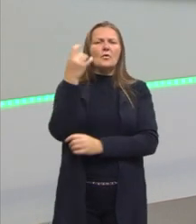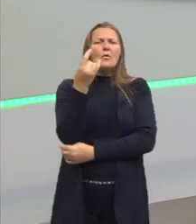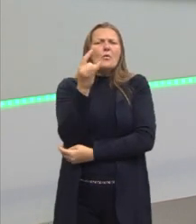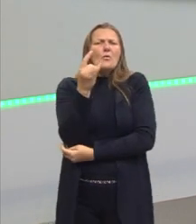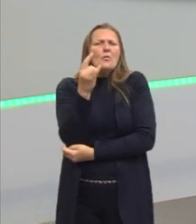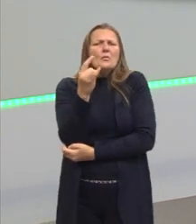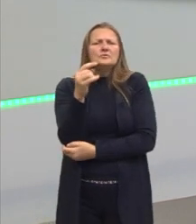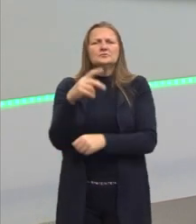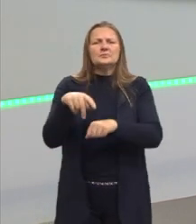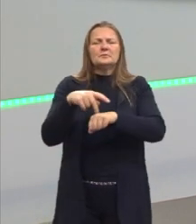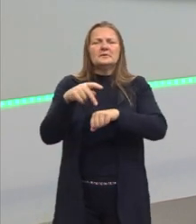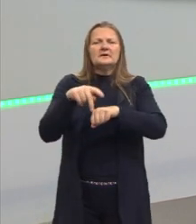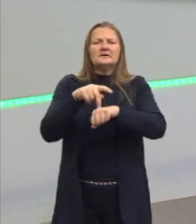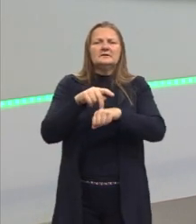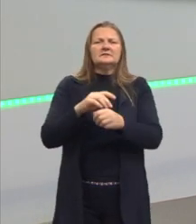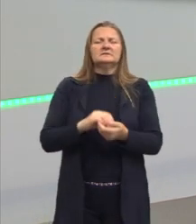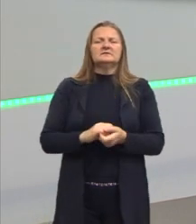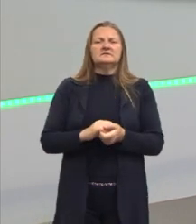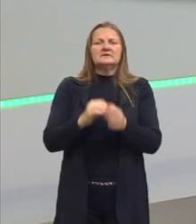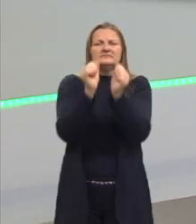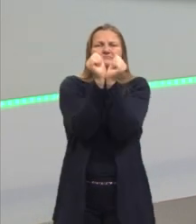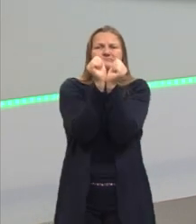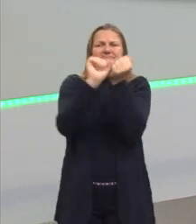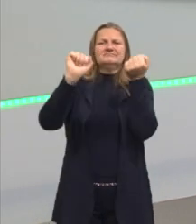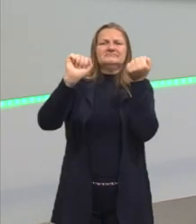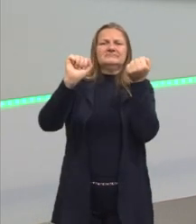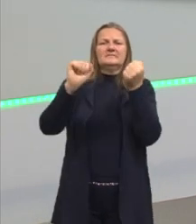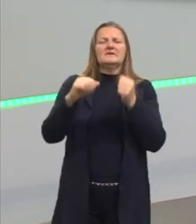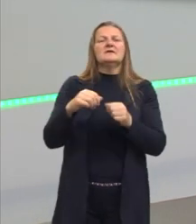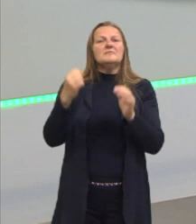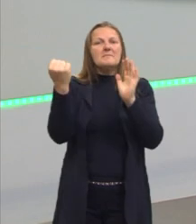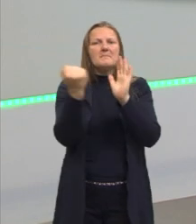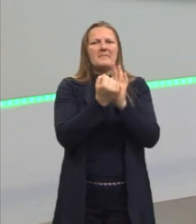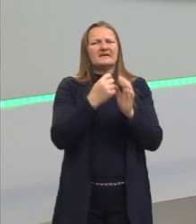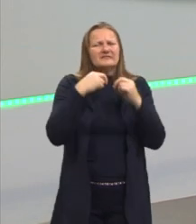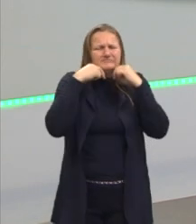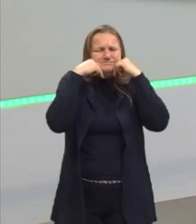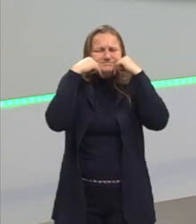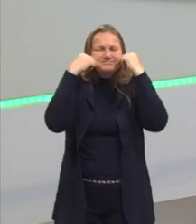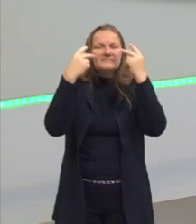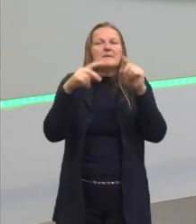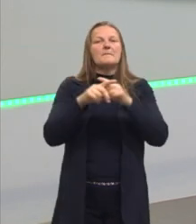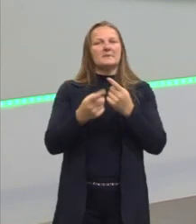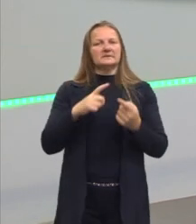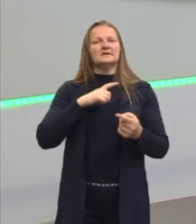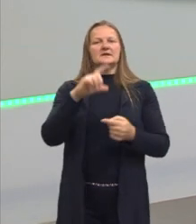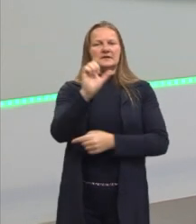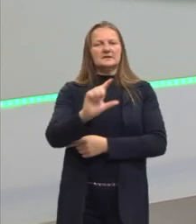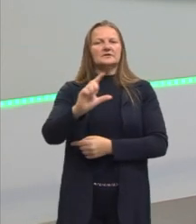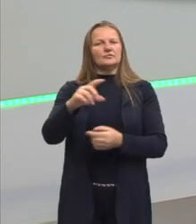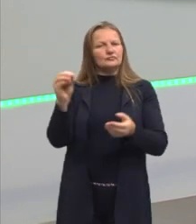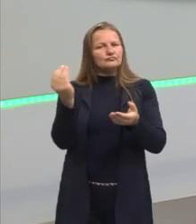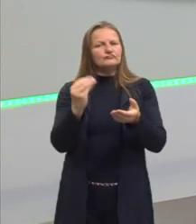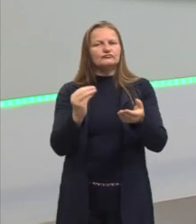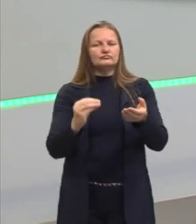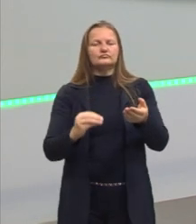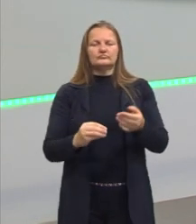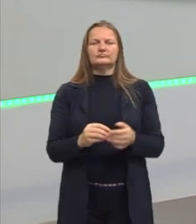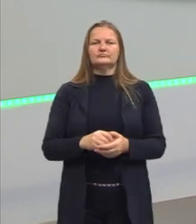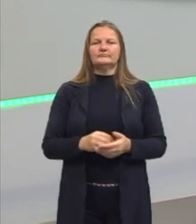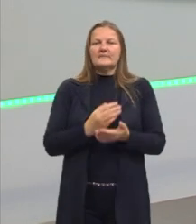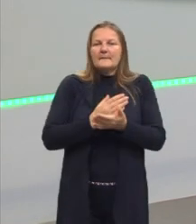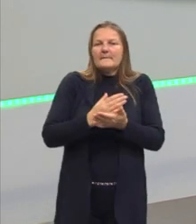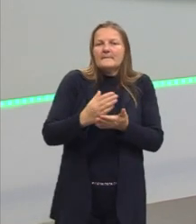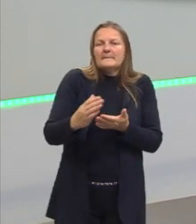ali, o último país, a abolir a escravidão. Isso é uma coisa vergonhosa. Mas nós temos coisas boas também. E é a